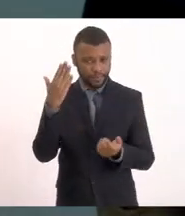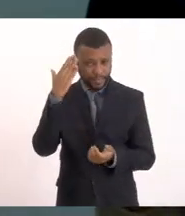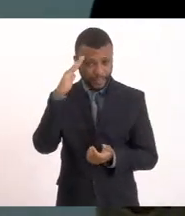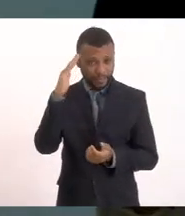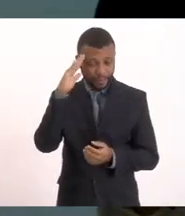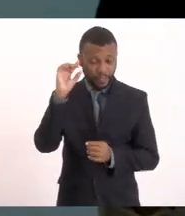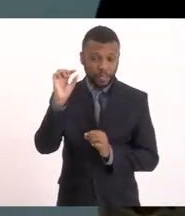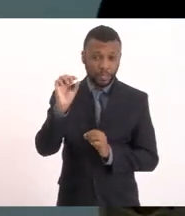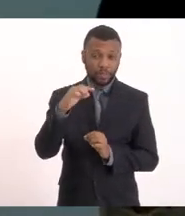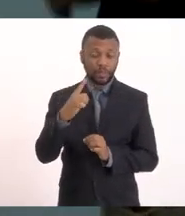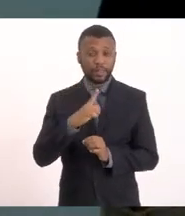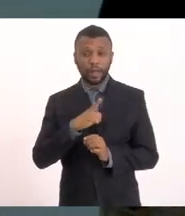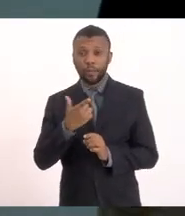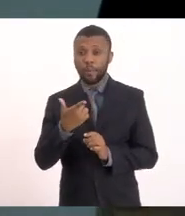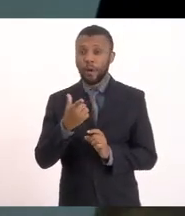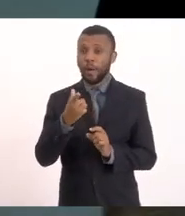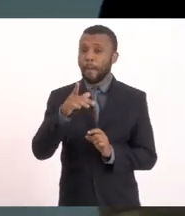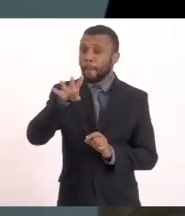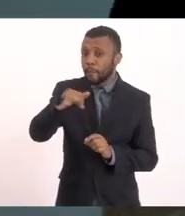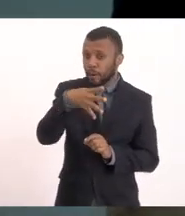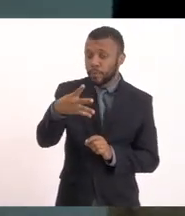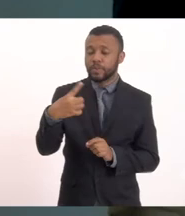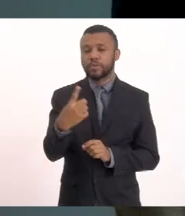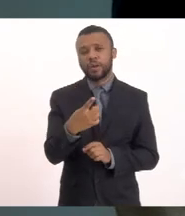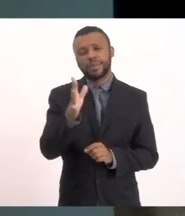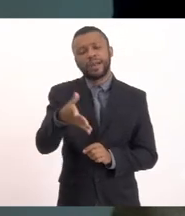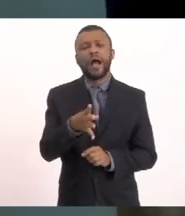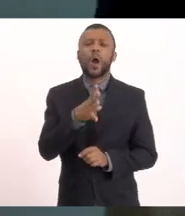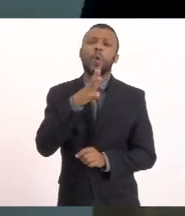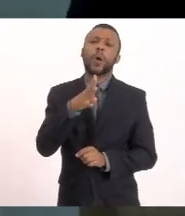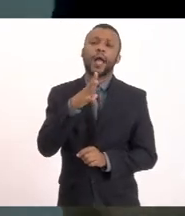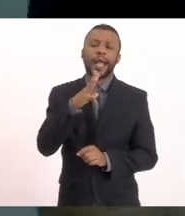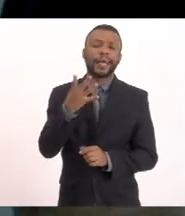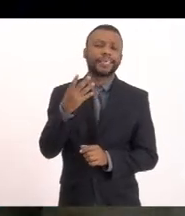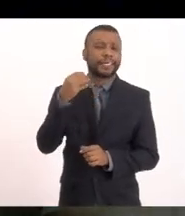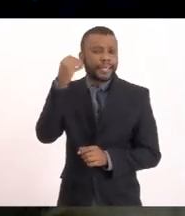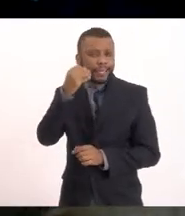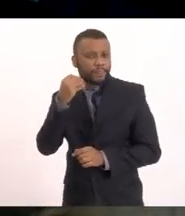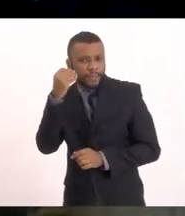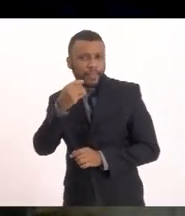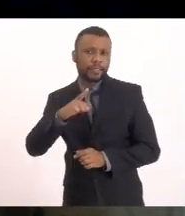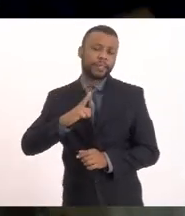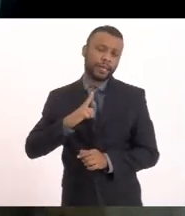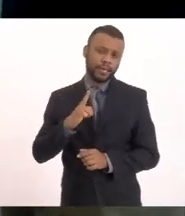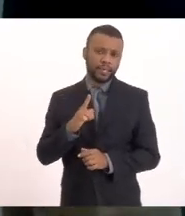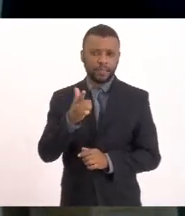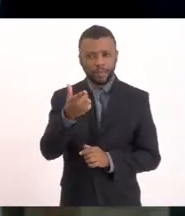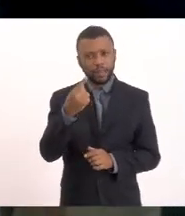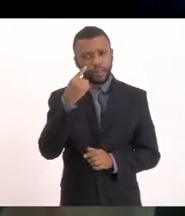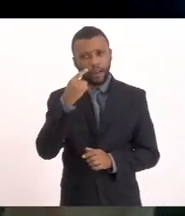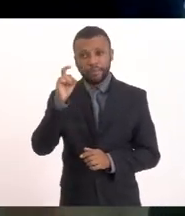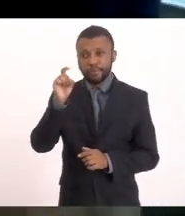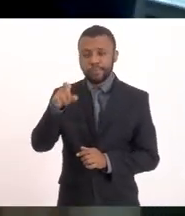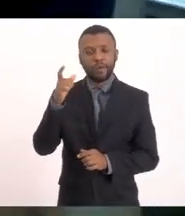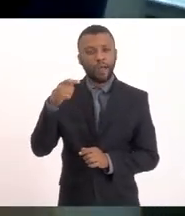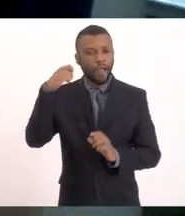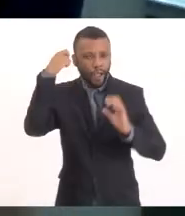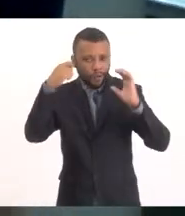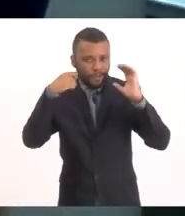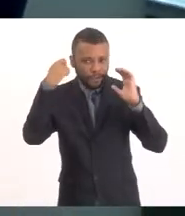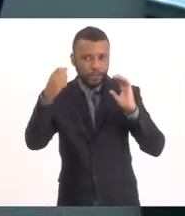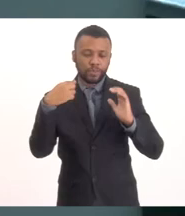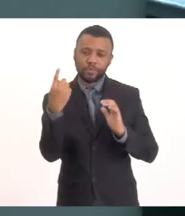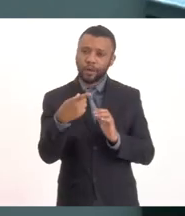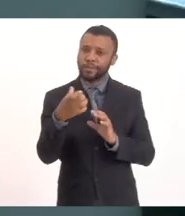programa Que a gente já tem Intimidade e expertise Suficiente para realizar Esse é mais um videozinho Que a gente fez